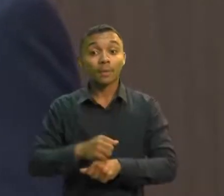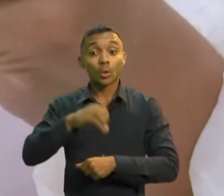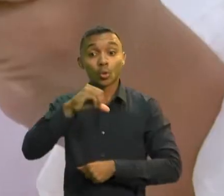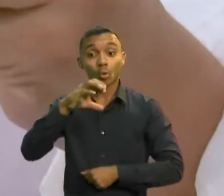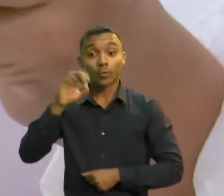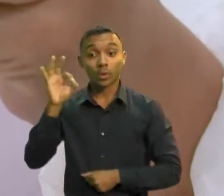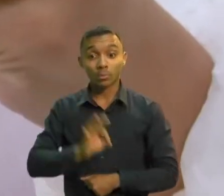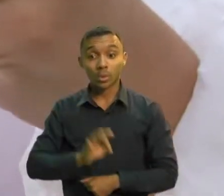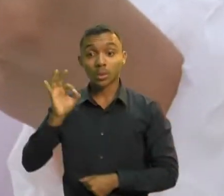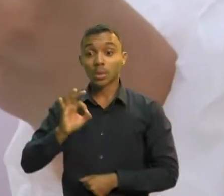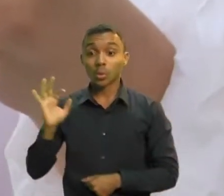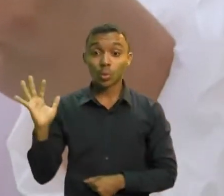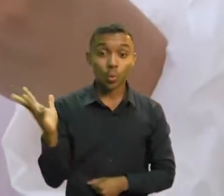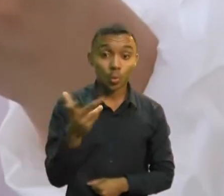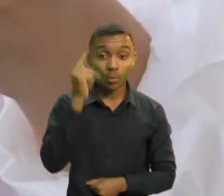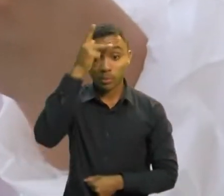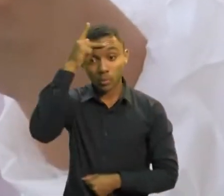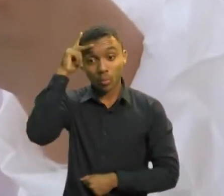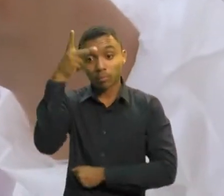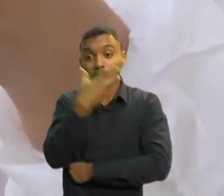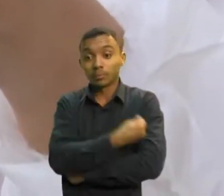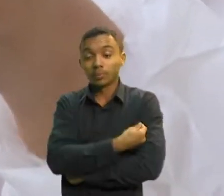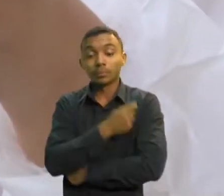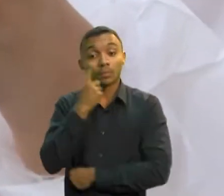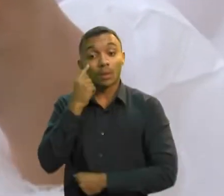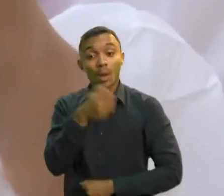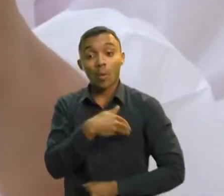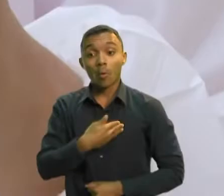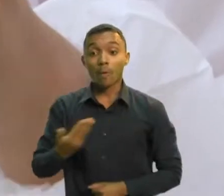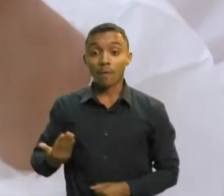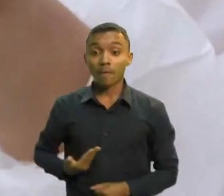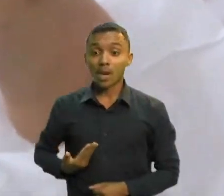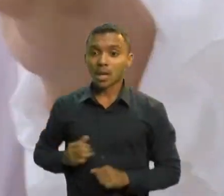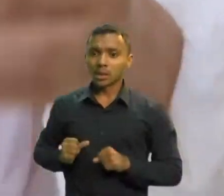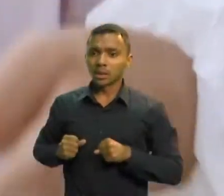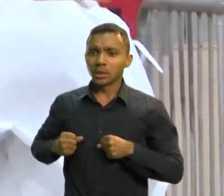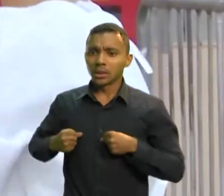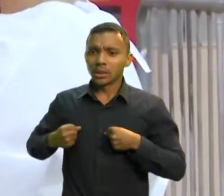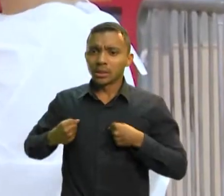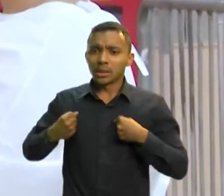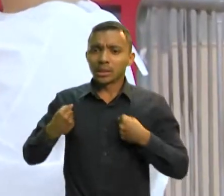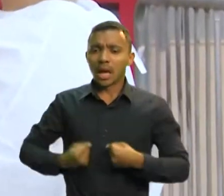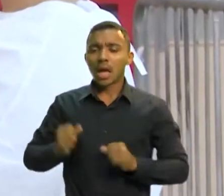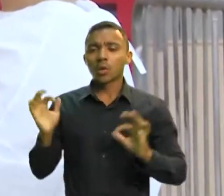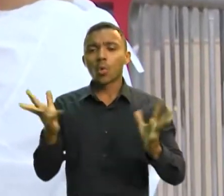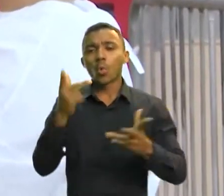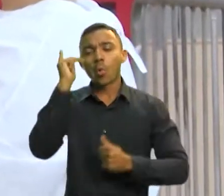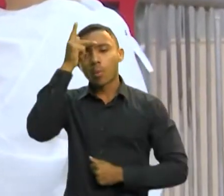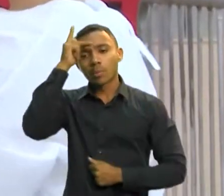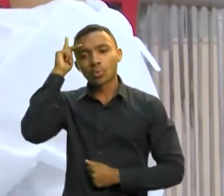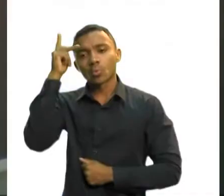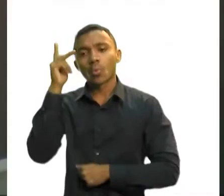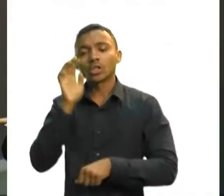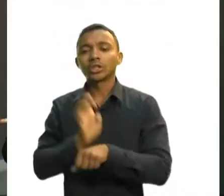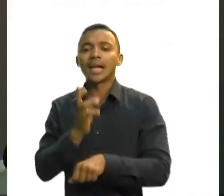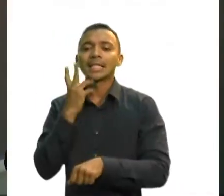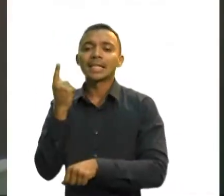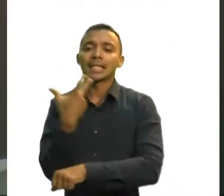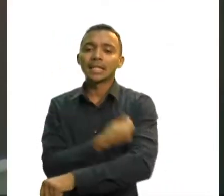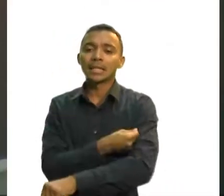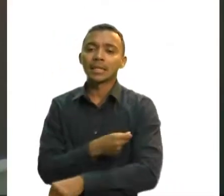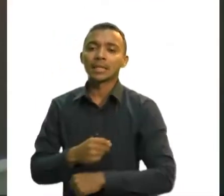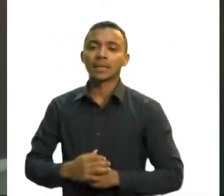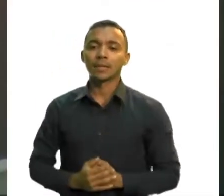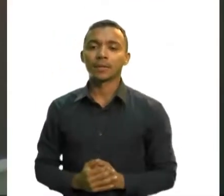imunizada. Segundo ele, o governo não tem medido esforços para que todos os cearenses completem o esquema vacinal. Toda a